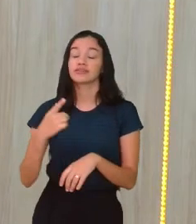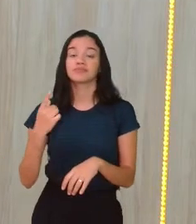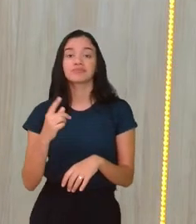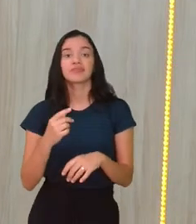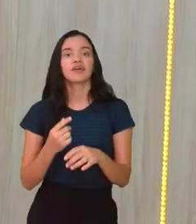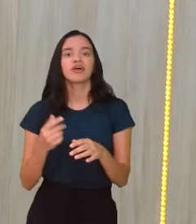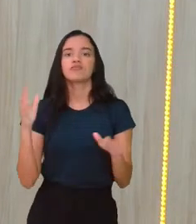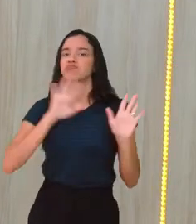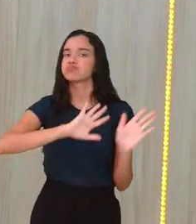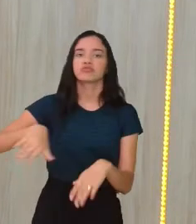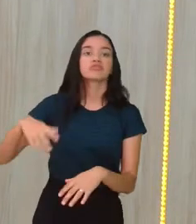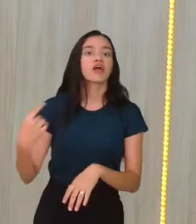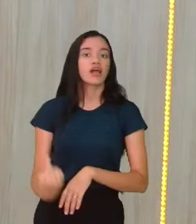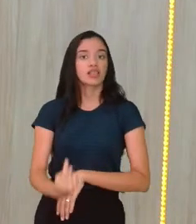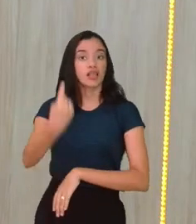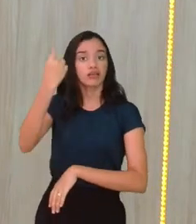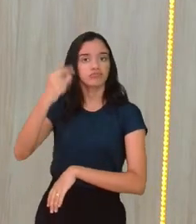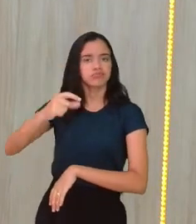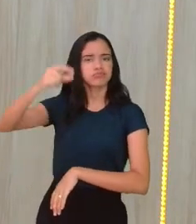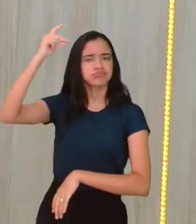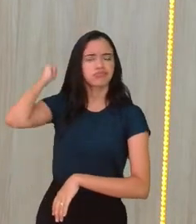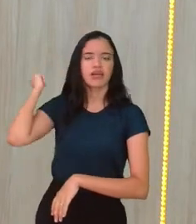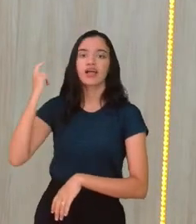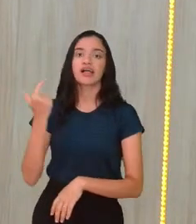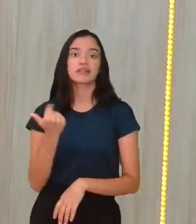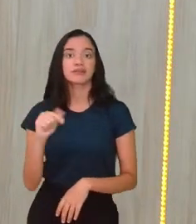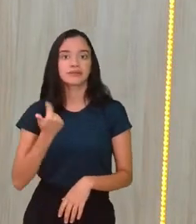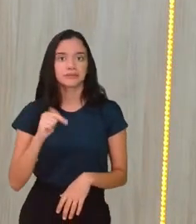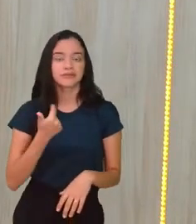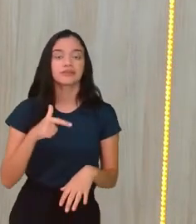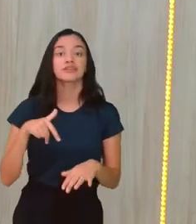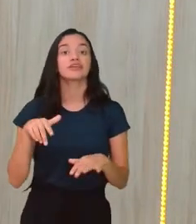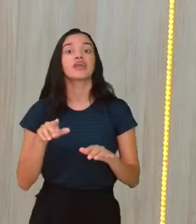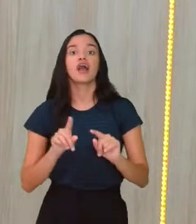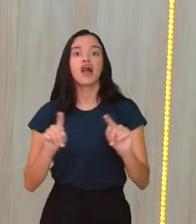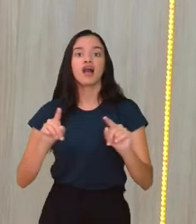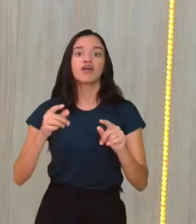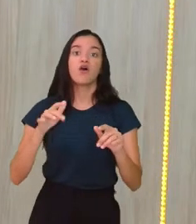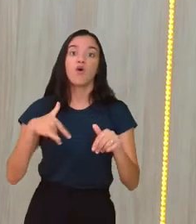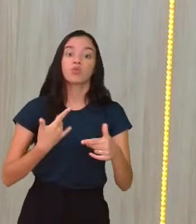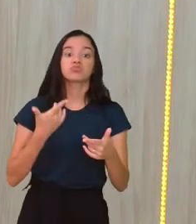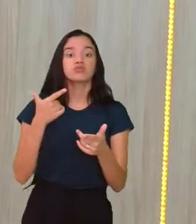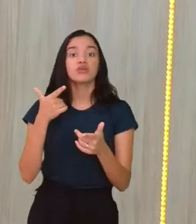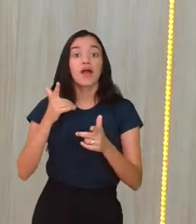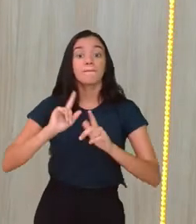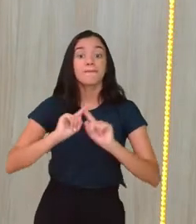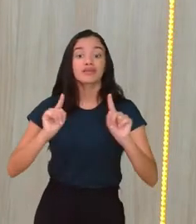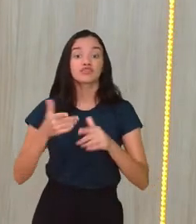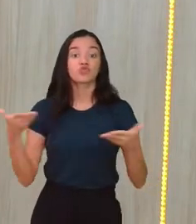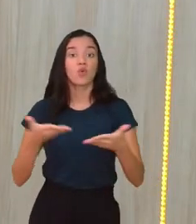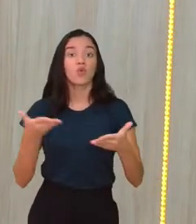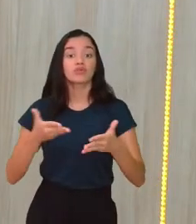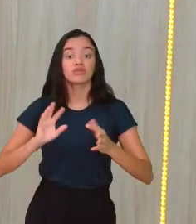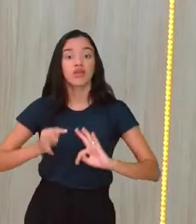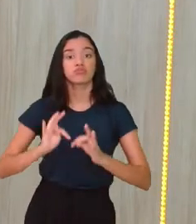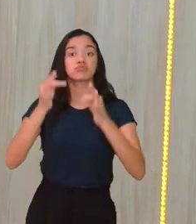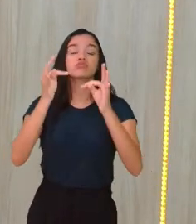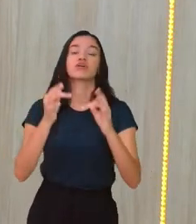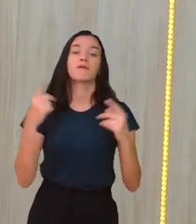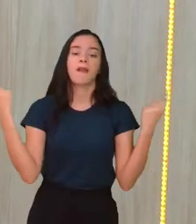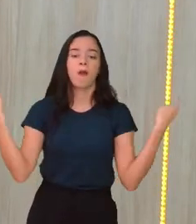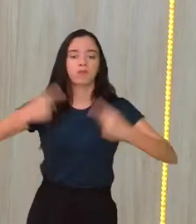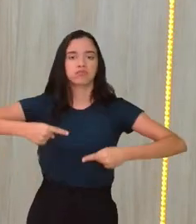armamentos como existem hoje e que são utilizados aí dentro da tecnologia para combate, né?